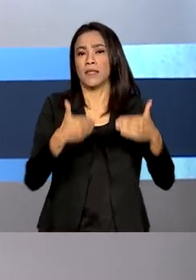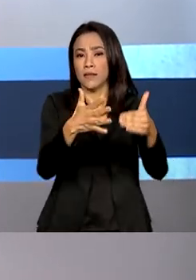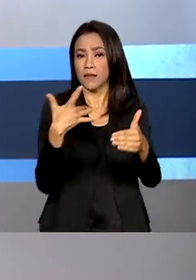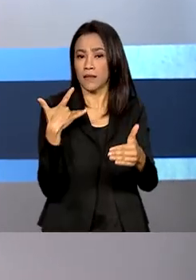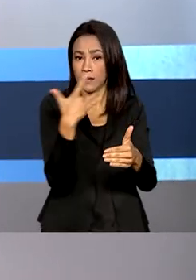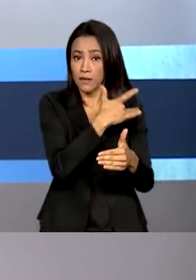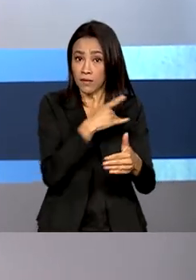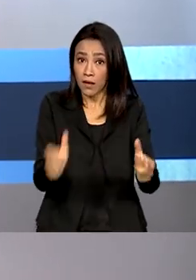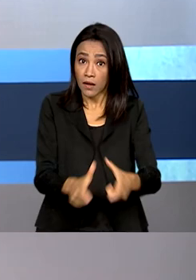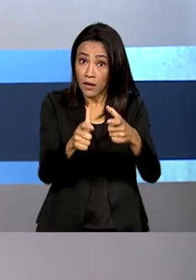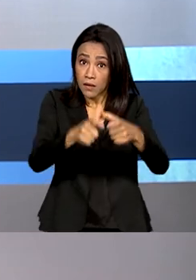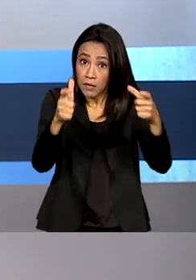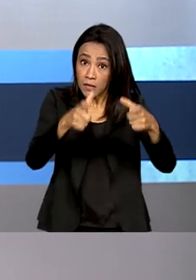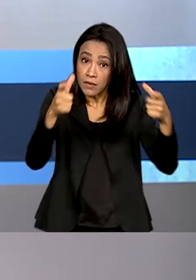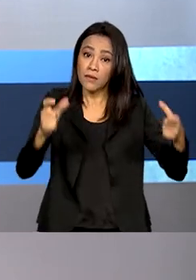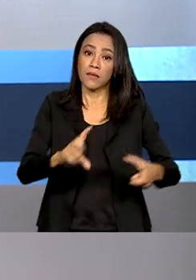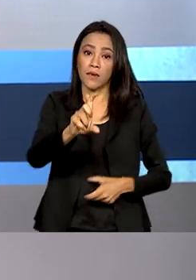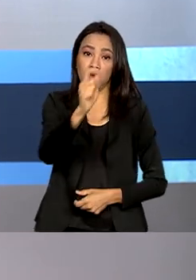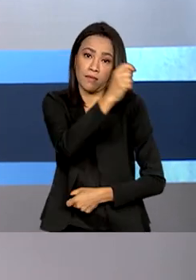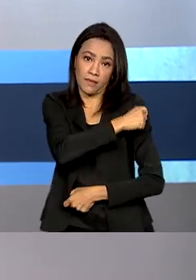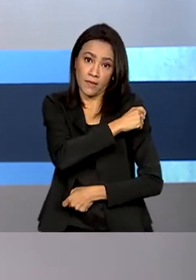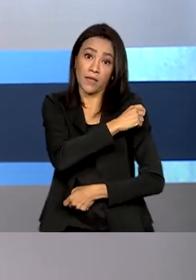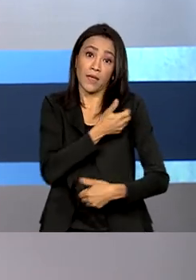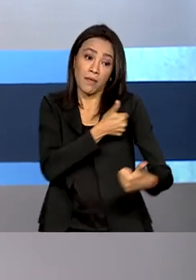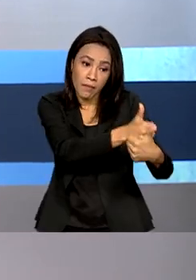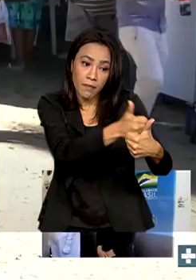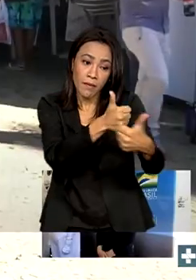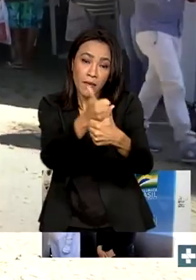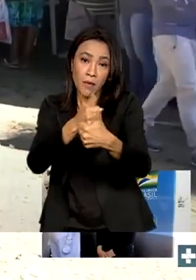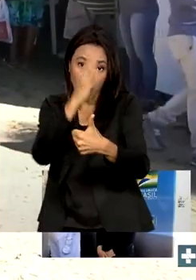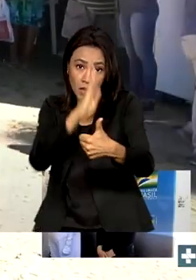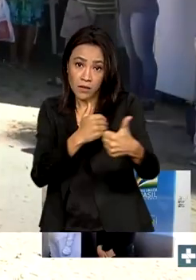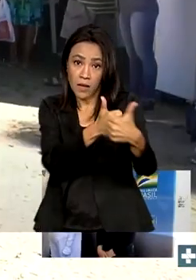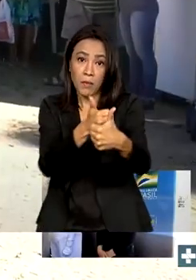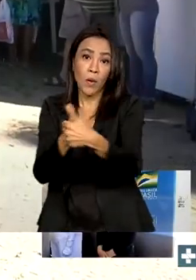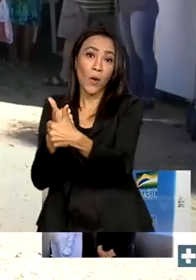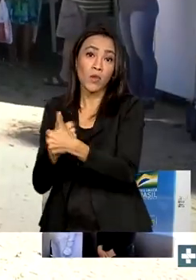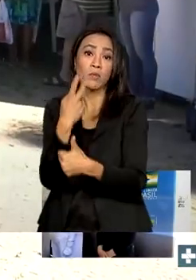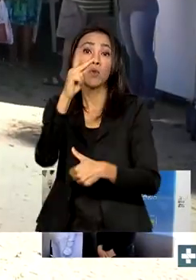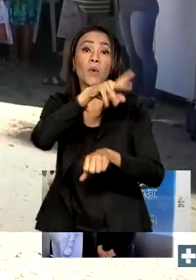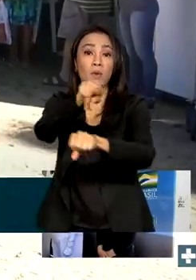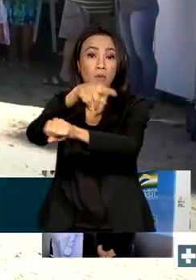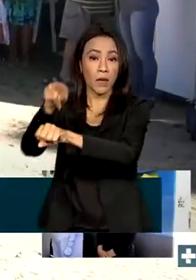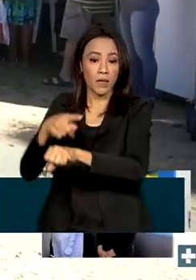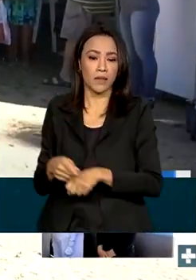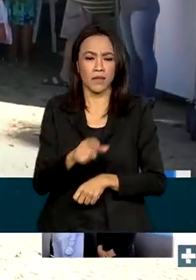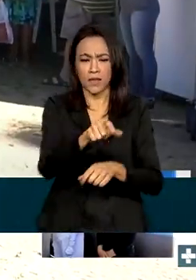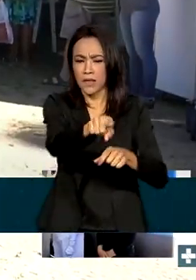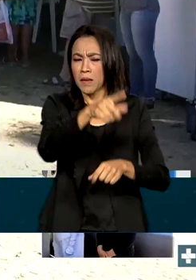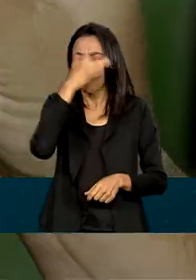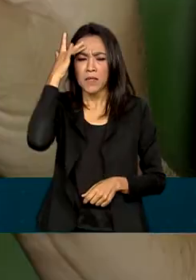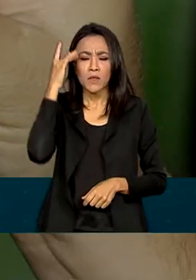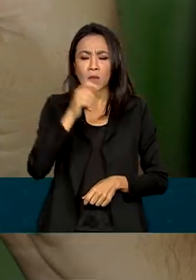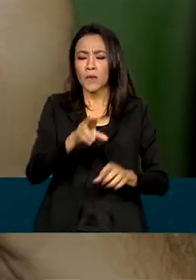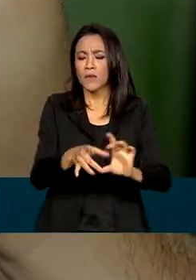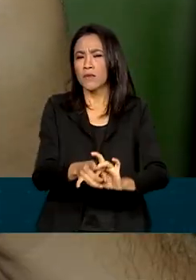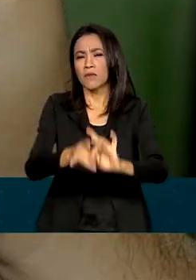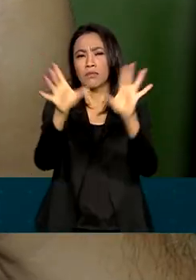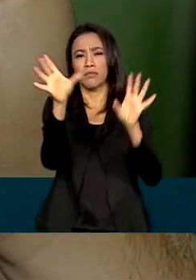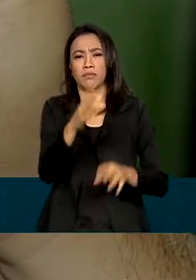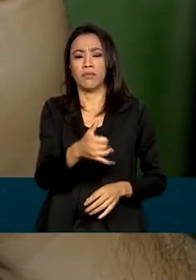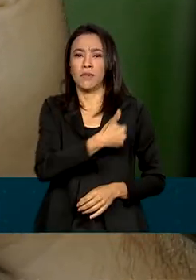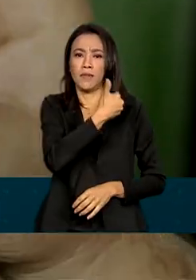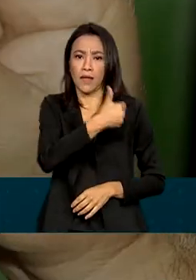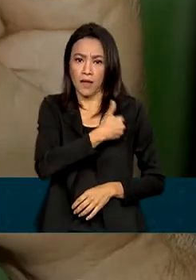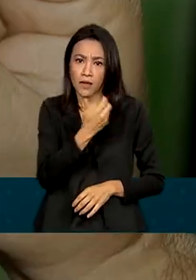imunização nas cidades que fazem divisa com outros países. Pessoas de todas as idades puderam se imunizar